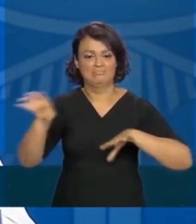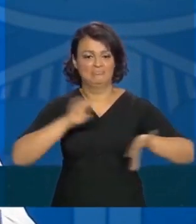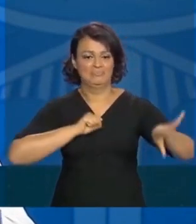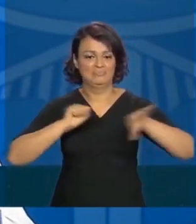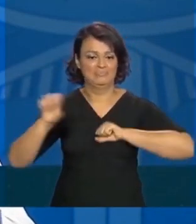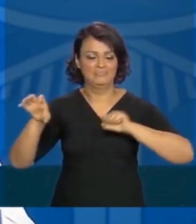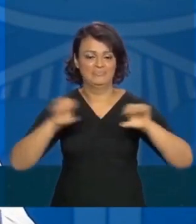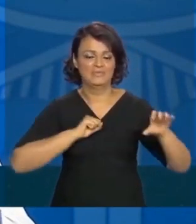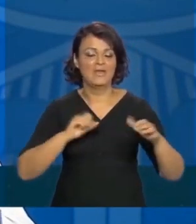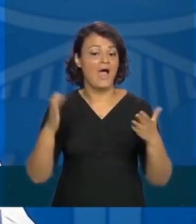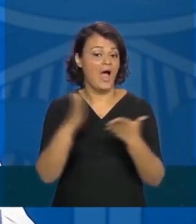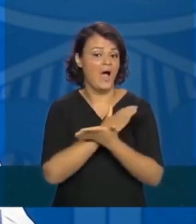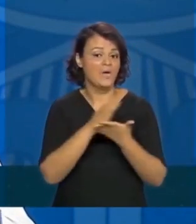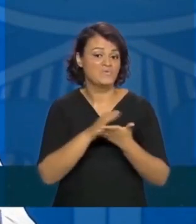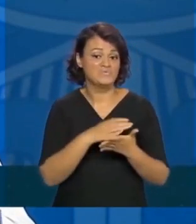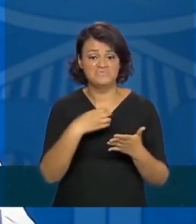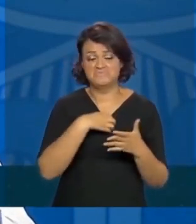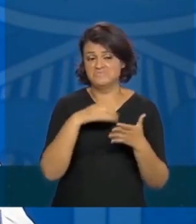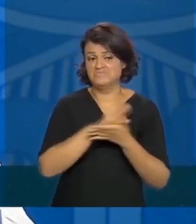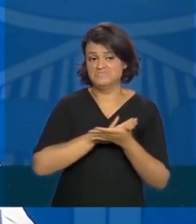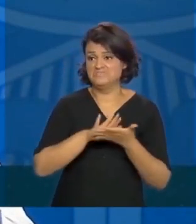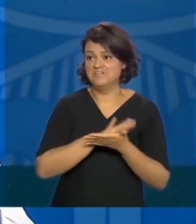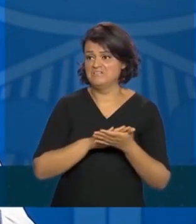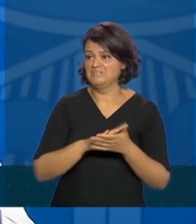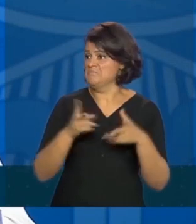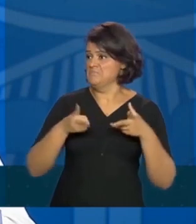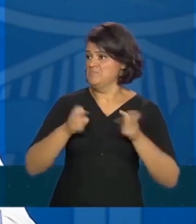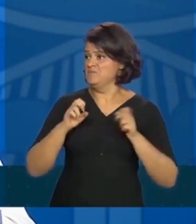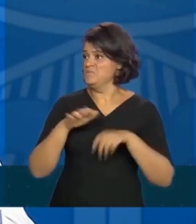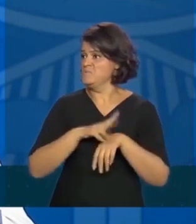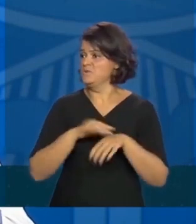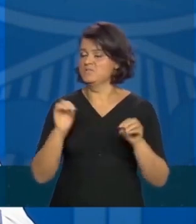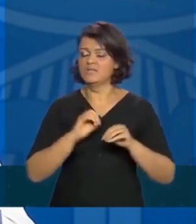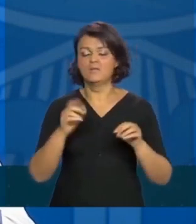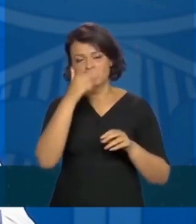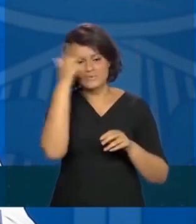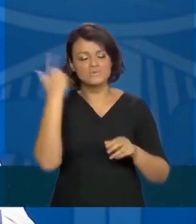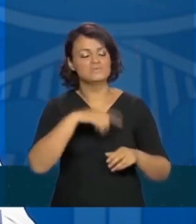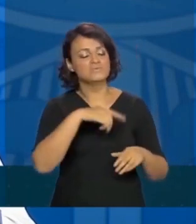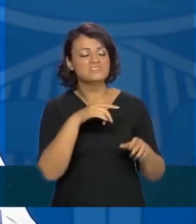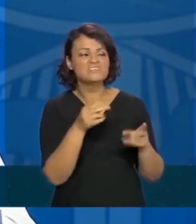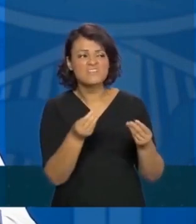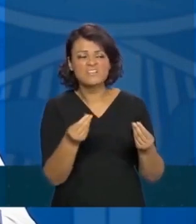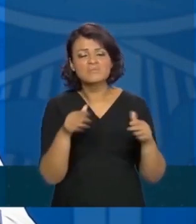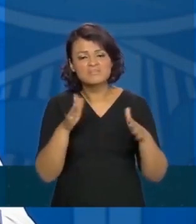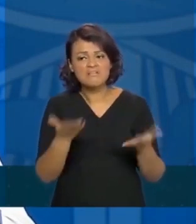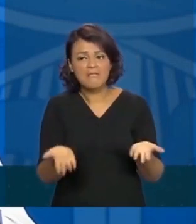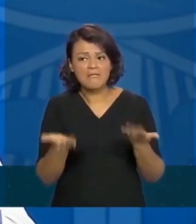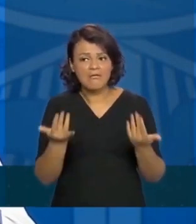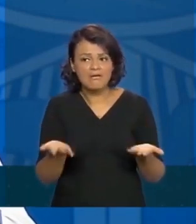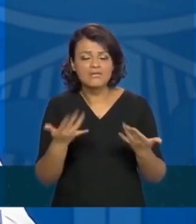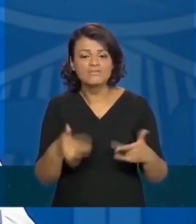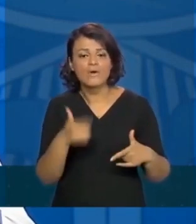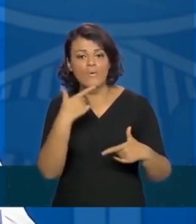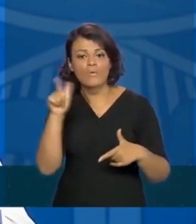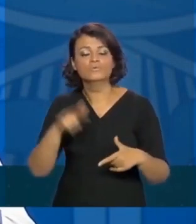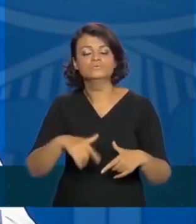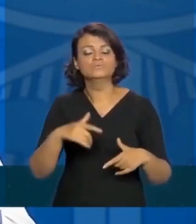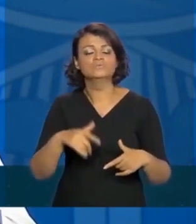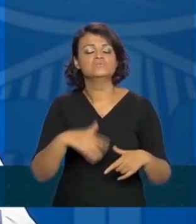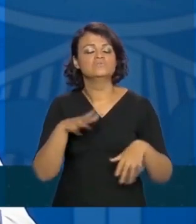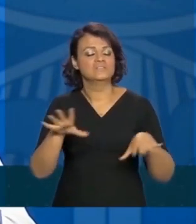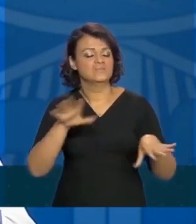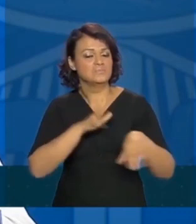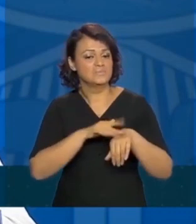alguns não terão absolutamente nada, nem saberão que tem a doença, outros terão formas leves, um número expressivo terá uma